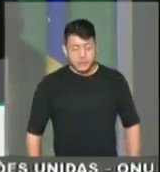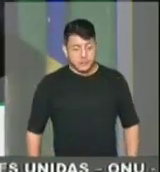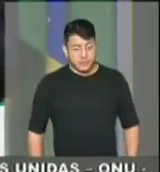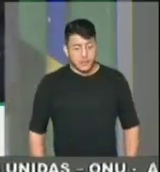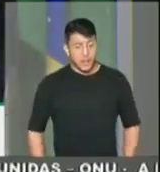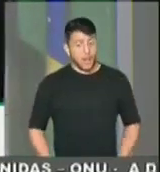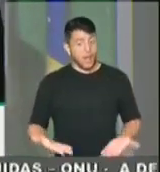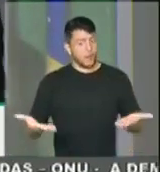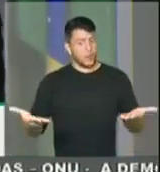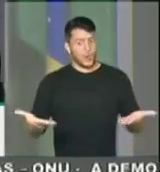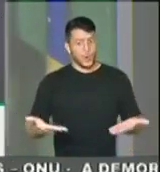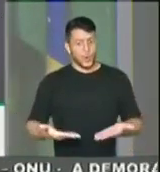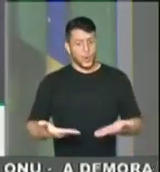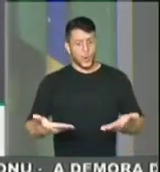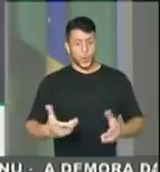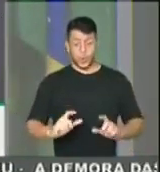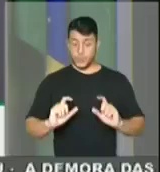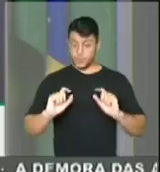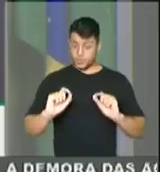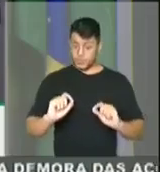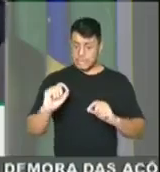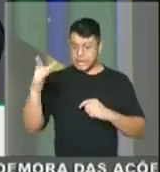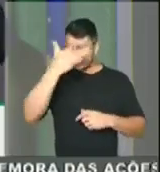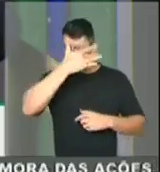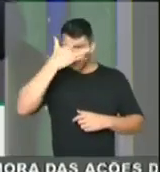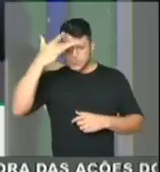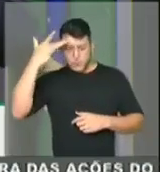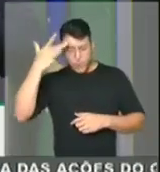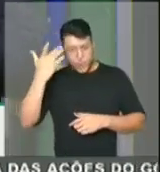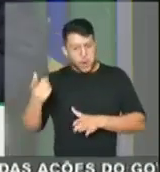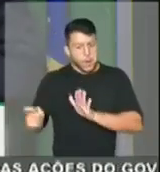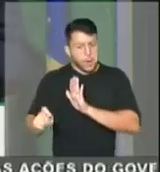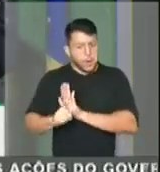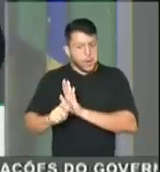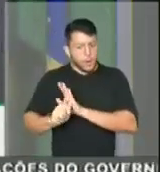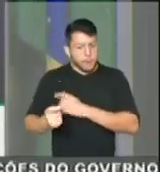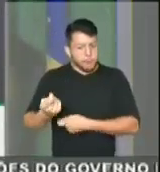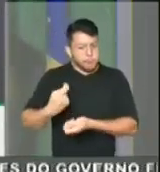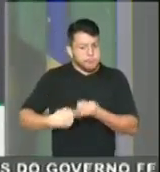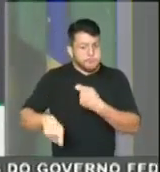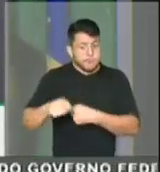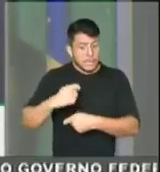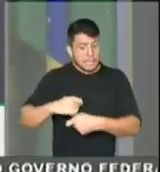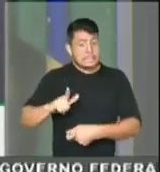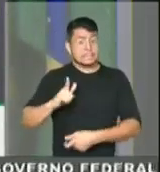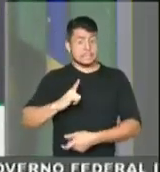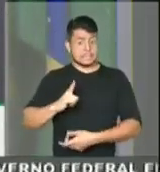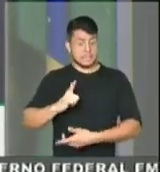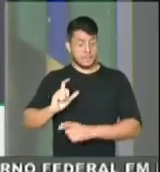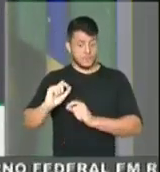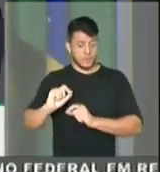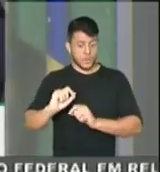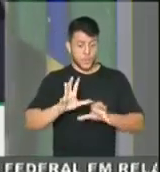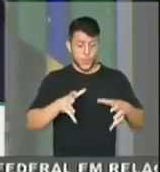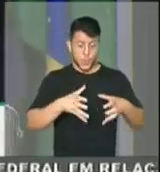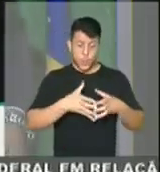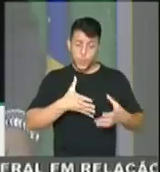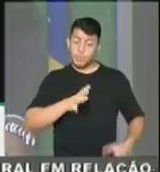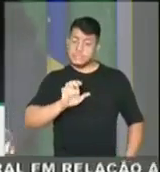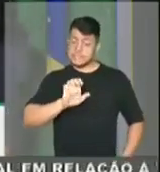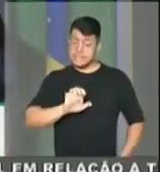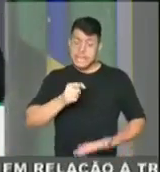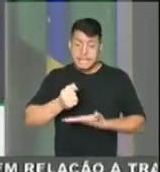aí agora, os traficantes, apoiados pela esquerda,